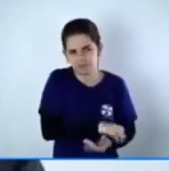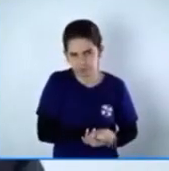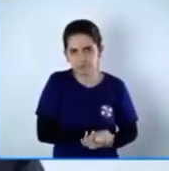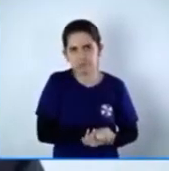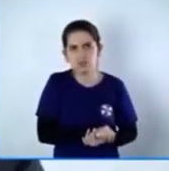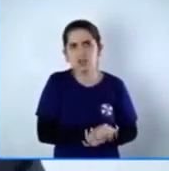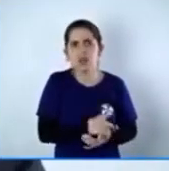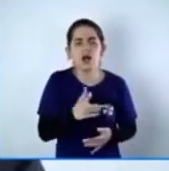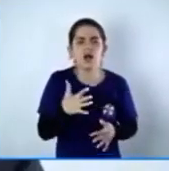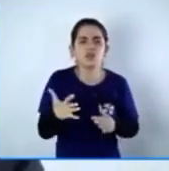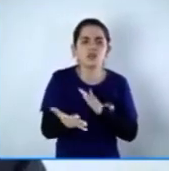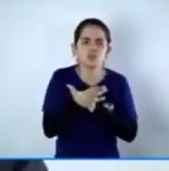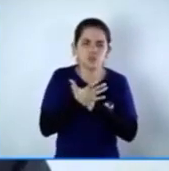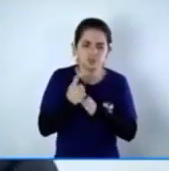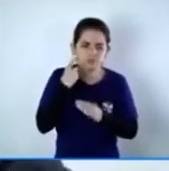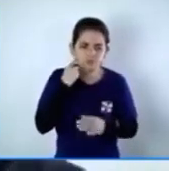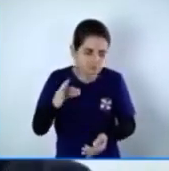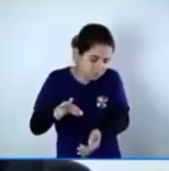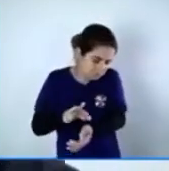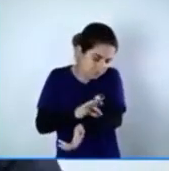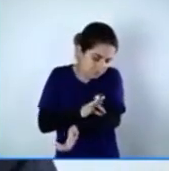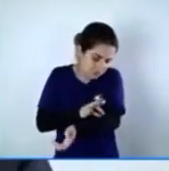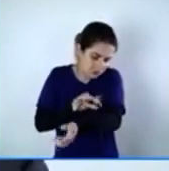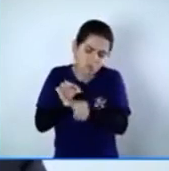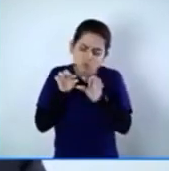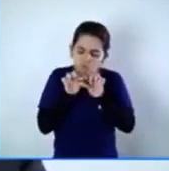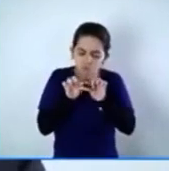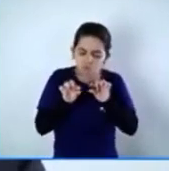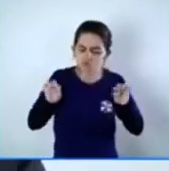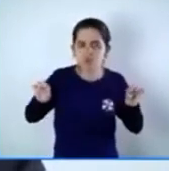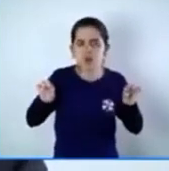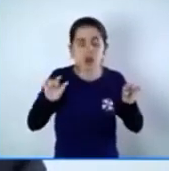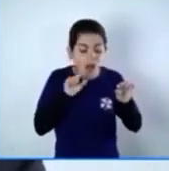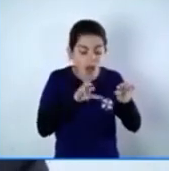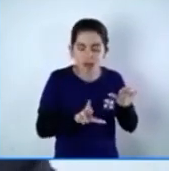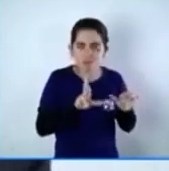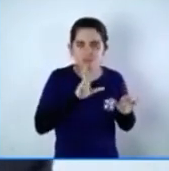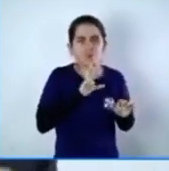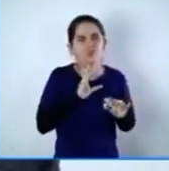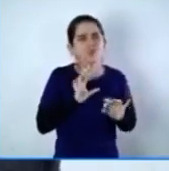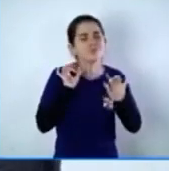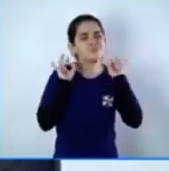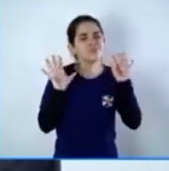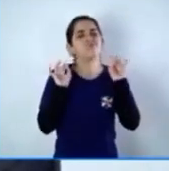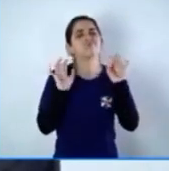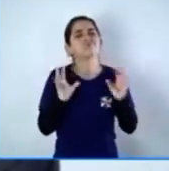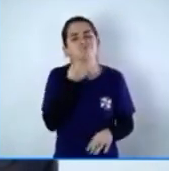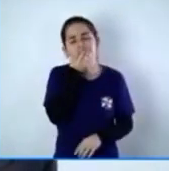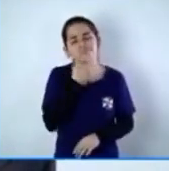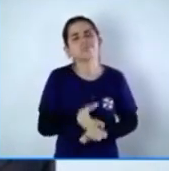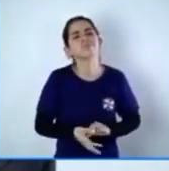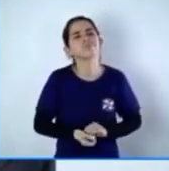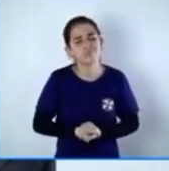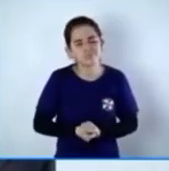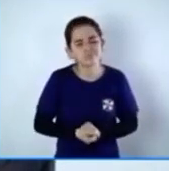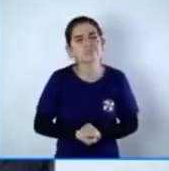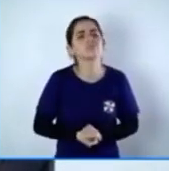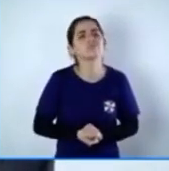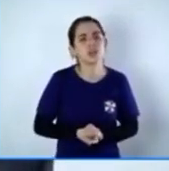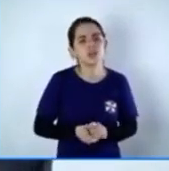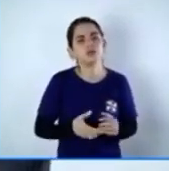fininho, e isso dá um resultado excelente. Gente, nós vamos em breve estar implantando isso também.